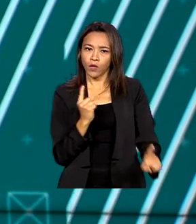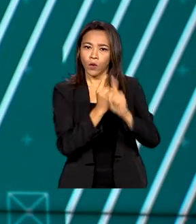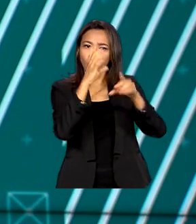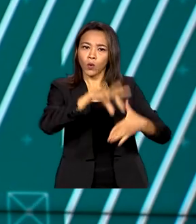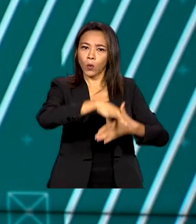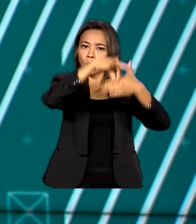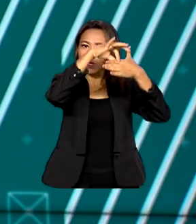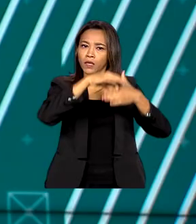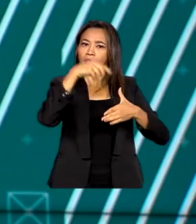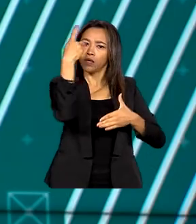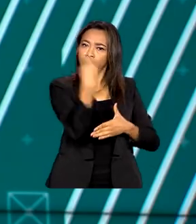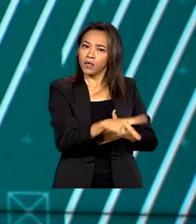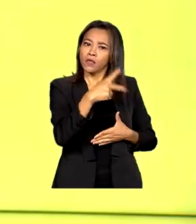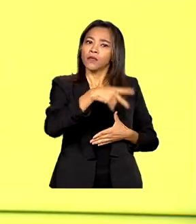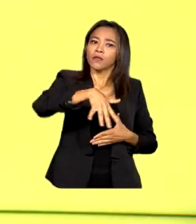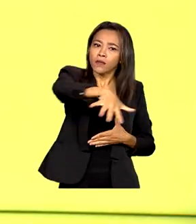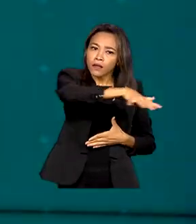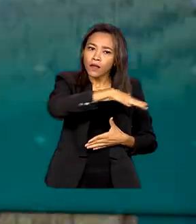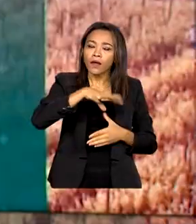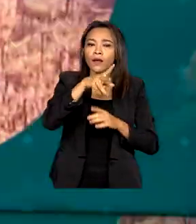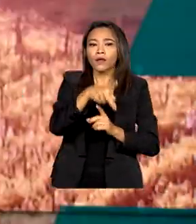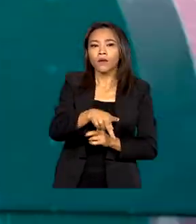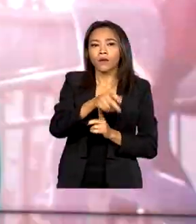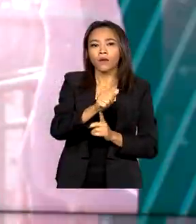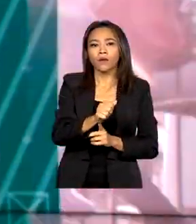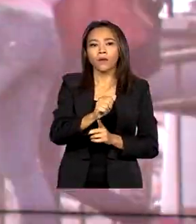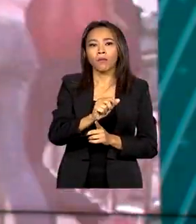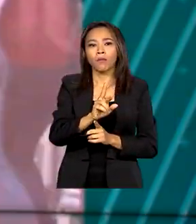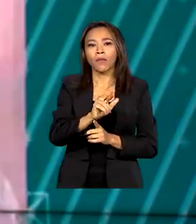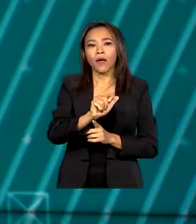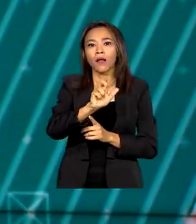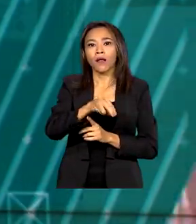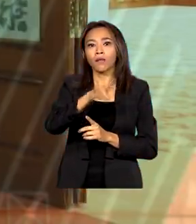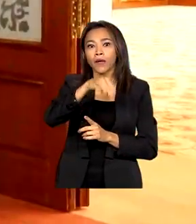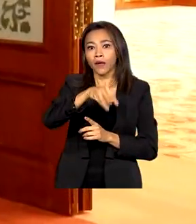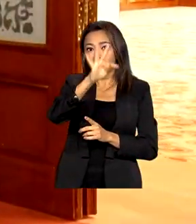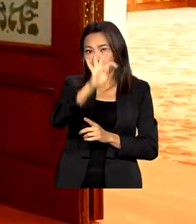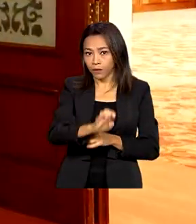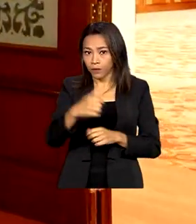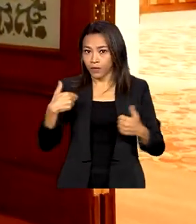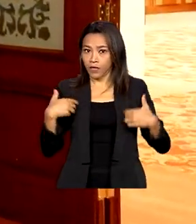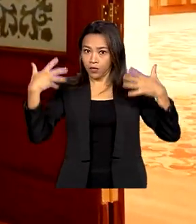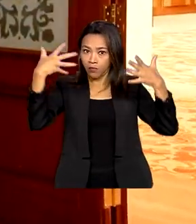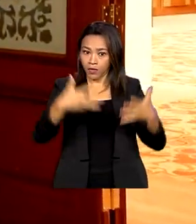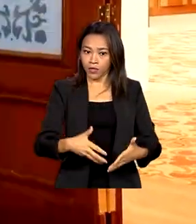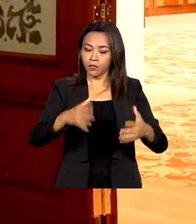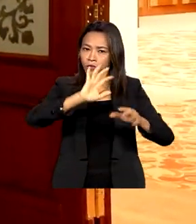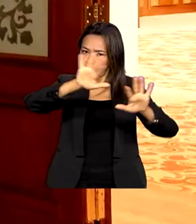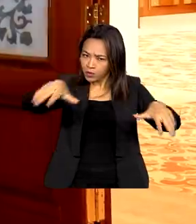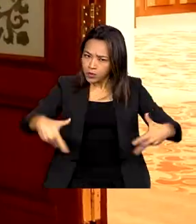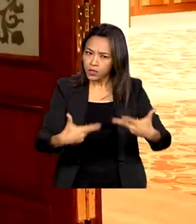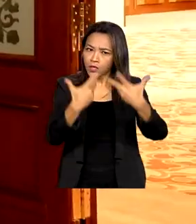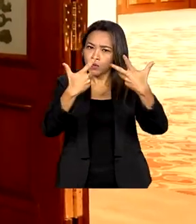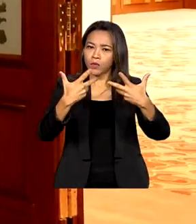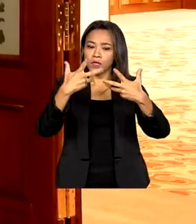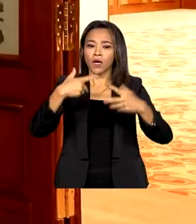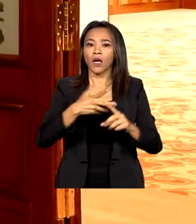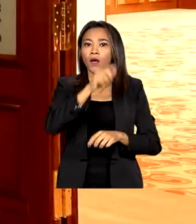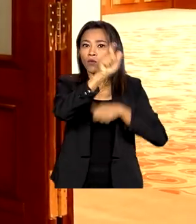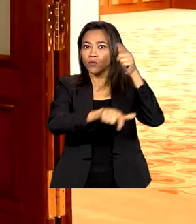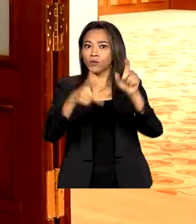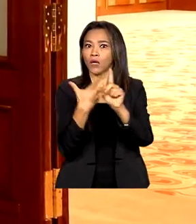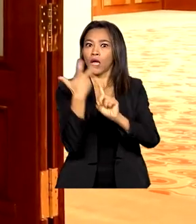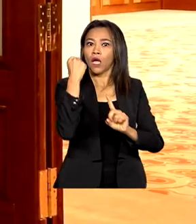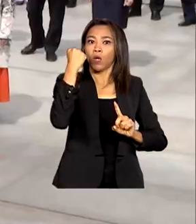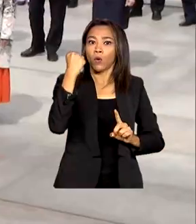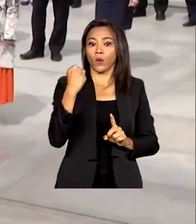parlamento e com o-ministro chinês e participou da tradicional cerimônia de homenagem aos heróis nacionais. O presidente Lula